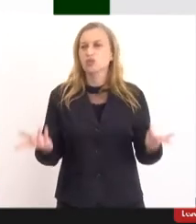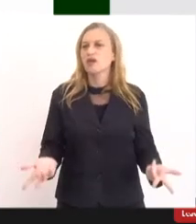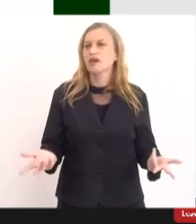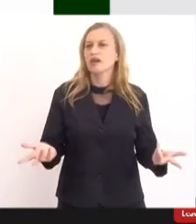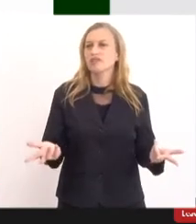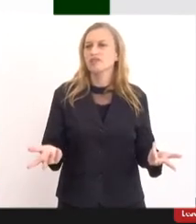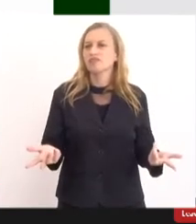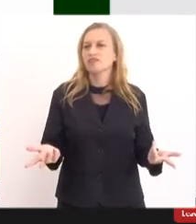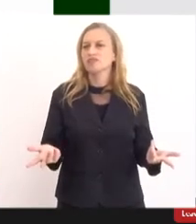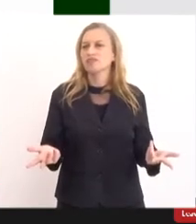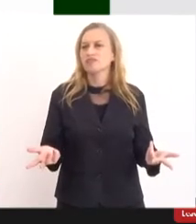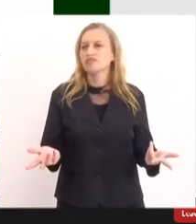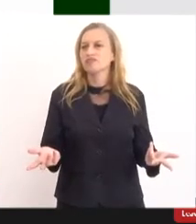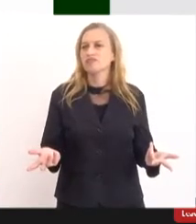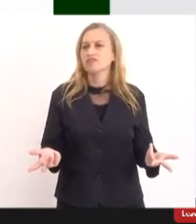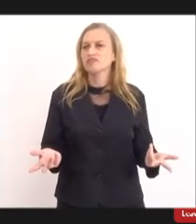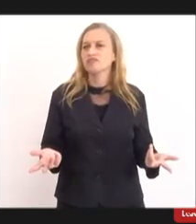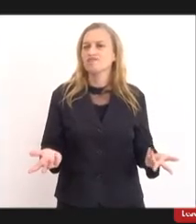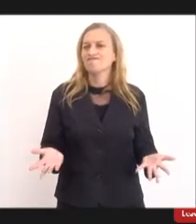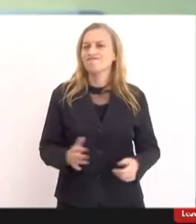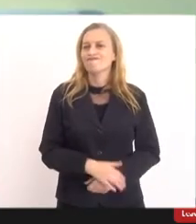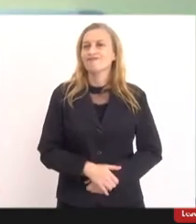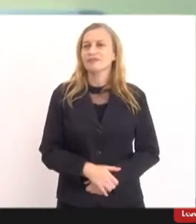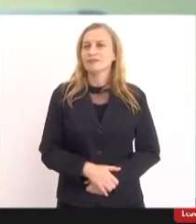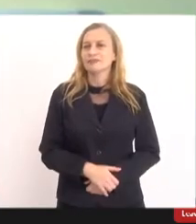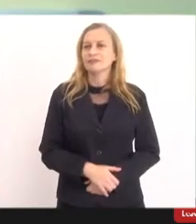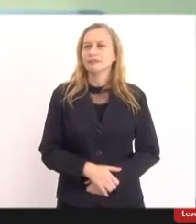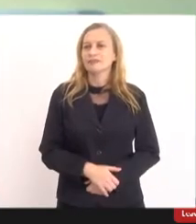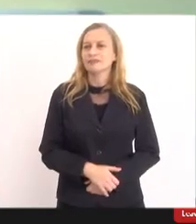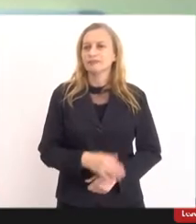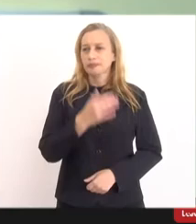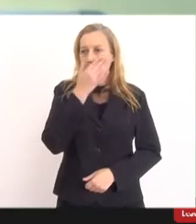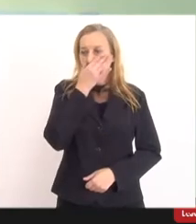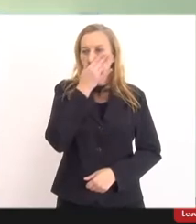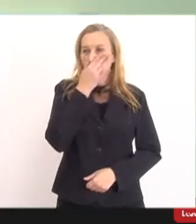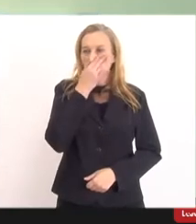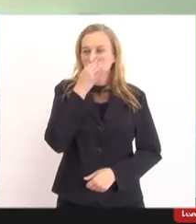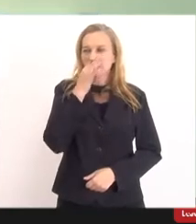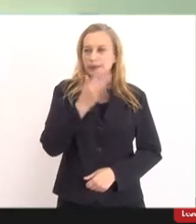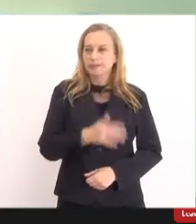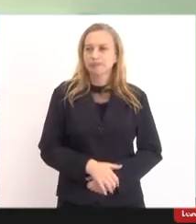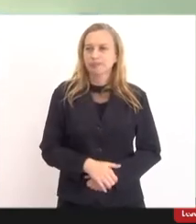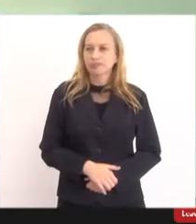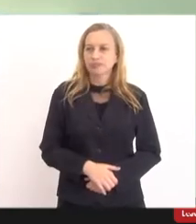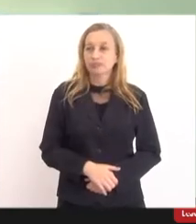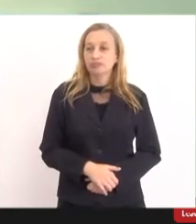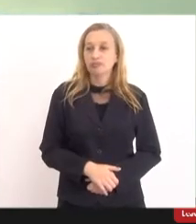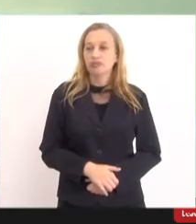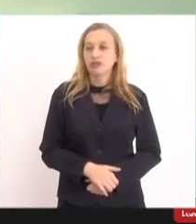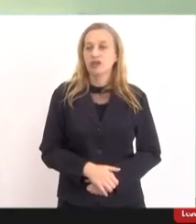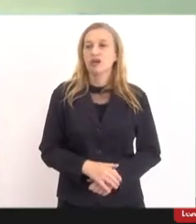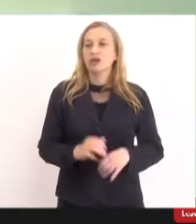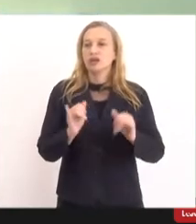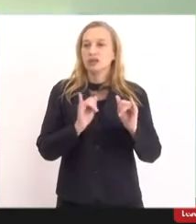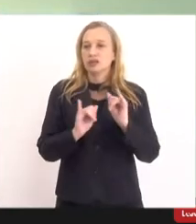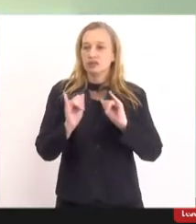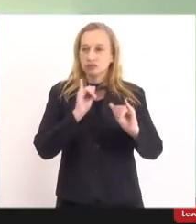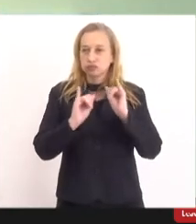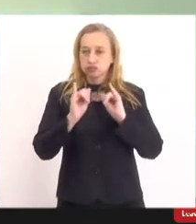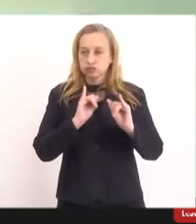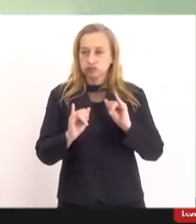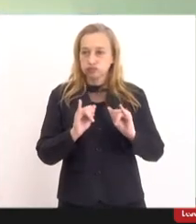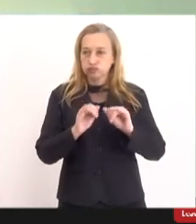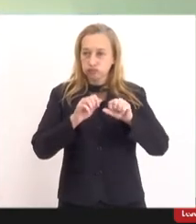polêmica, mas é isso que tem que ficar muito